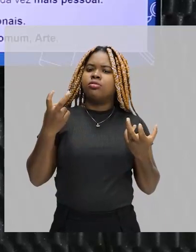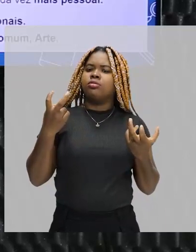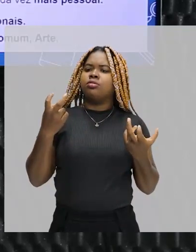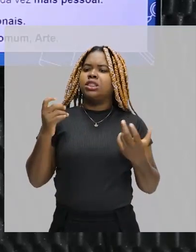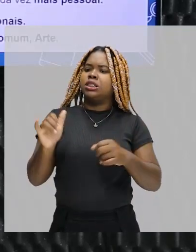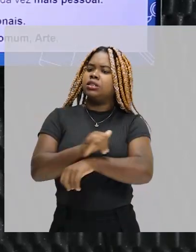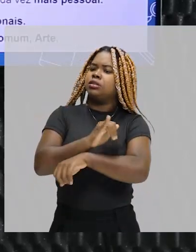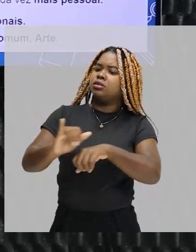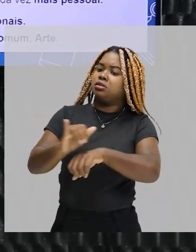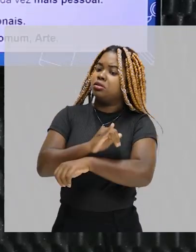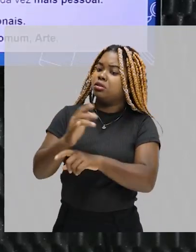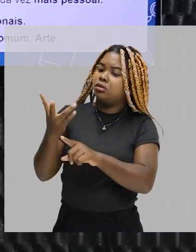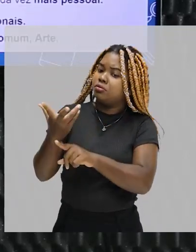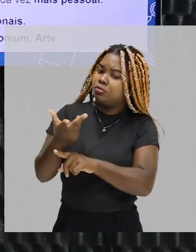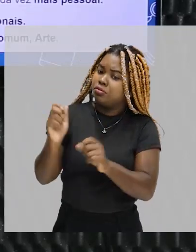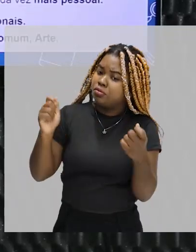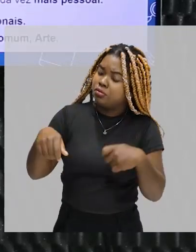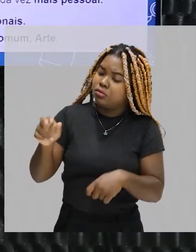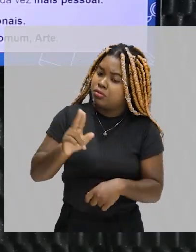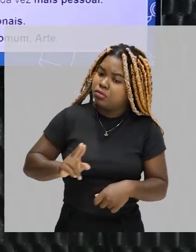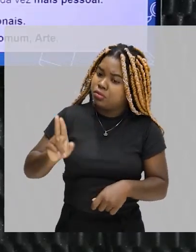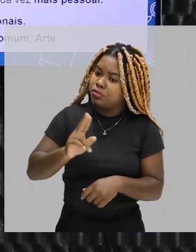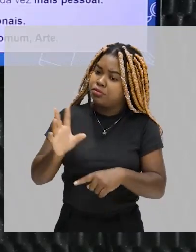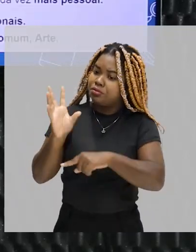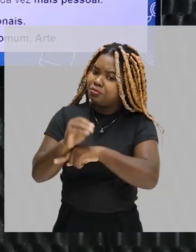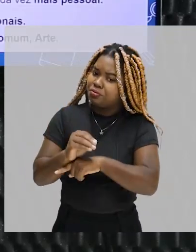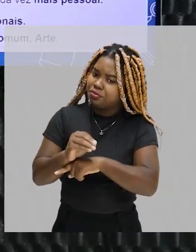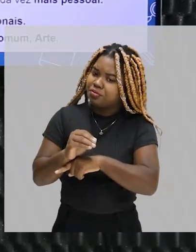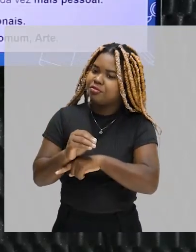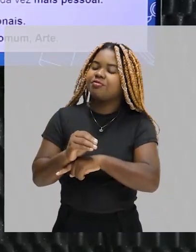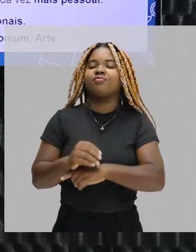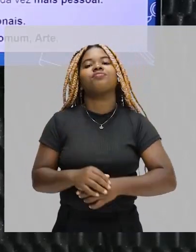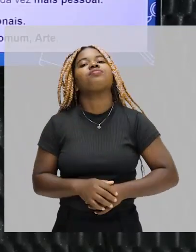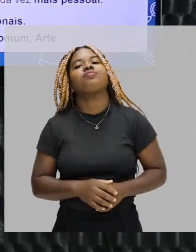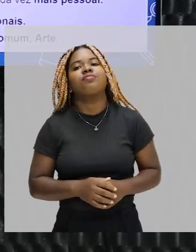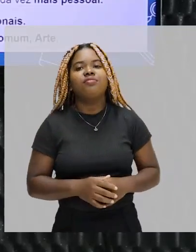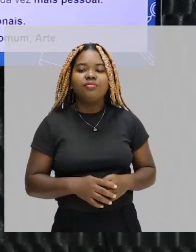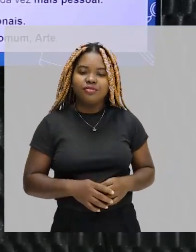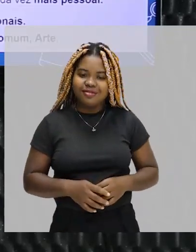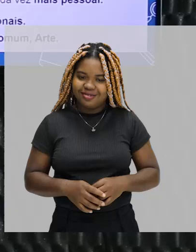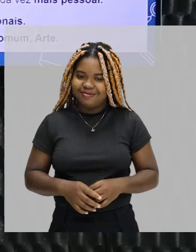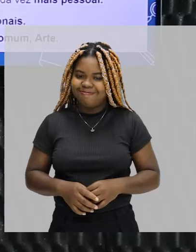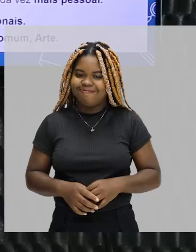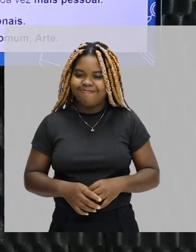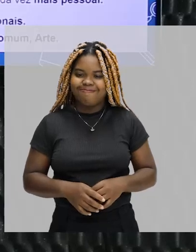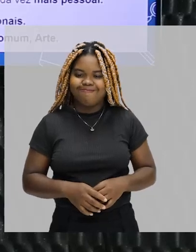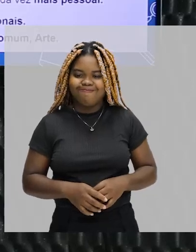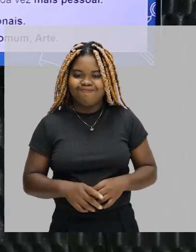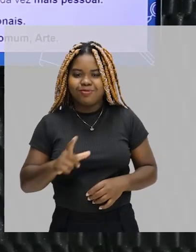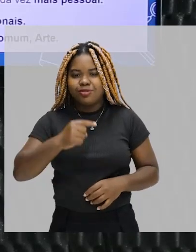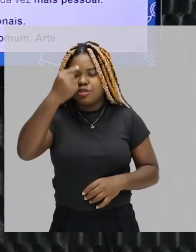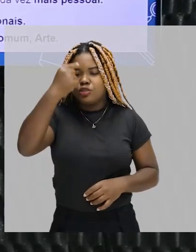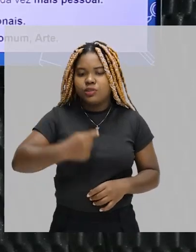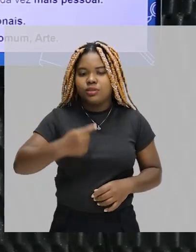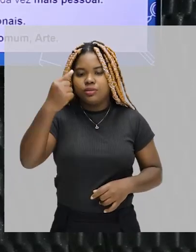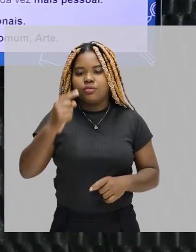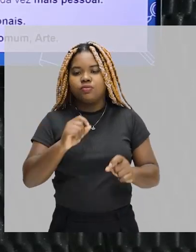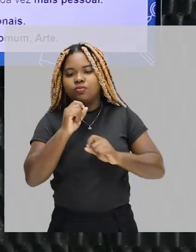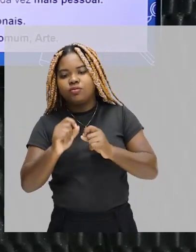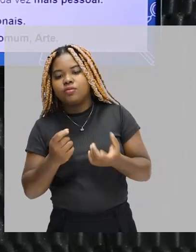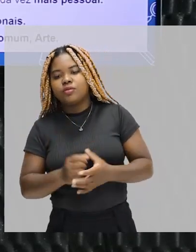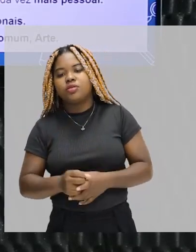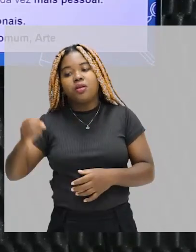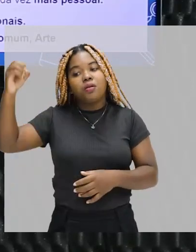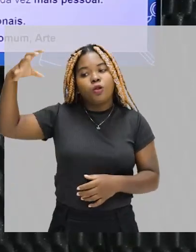técnicas que podem ser utilizadas para fazer uma fotografia virar arte. técnica de criação de imagens por meio de exposição